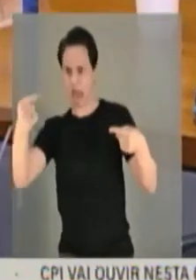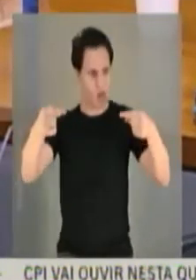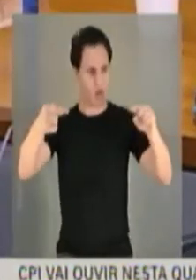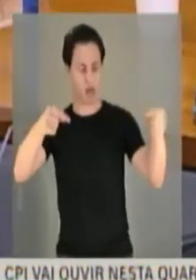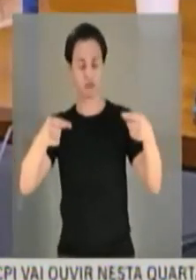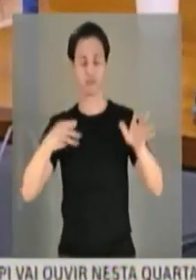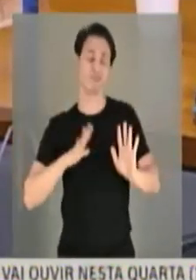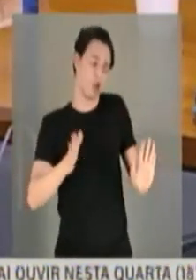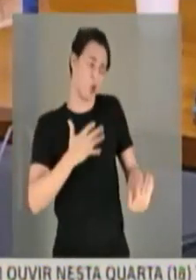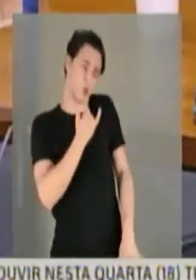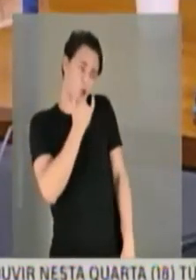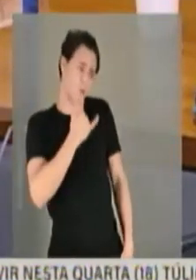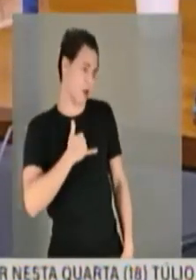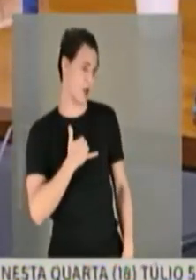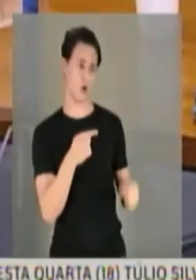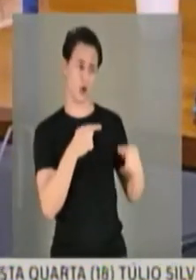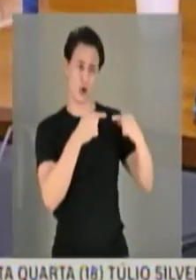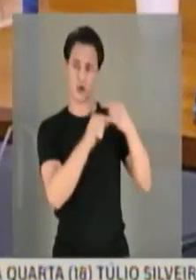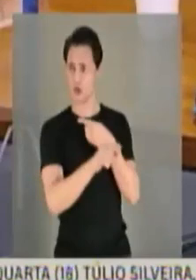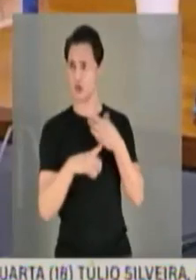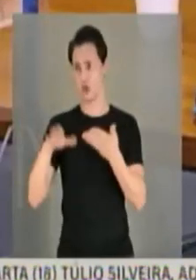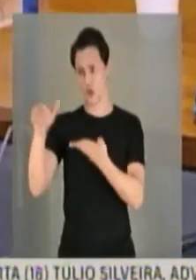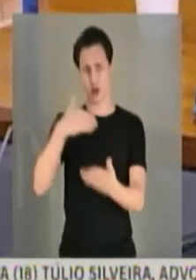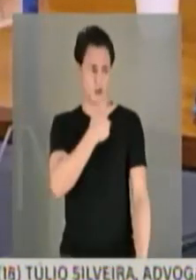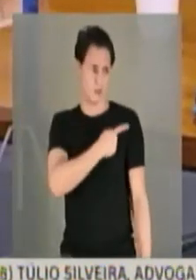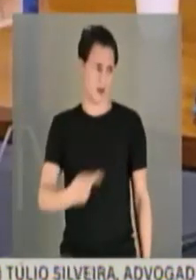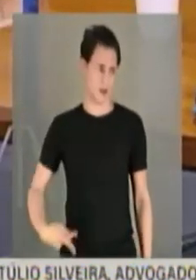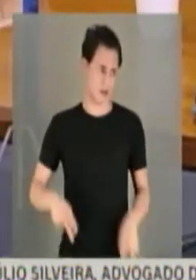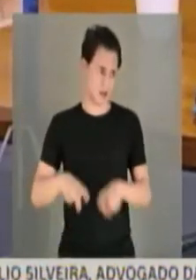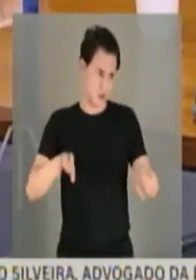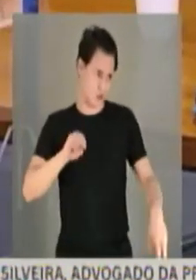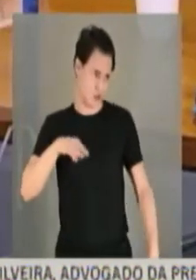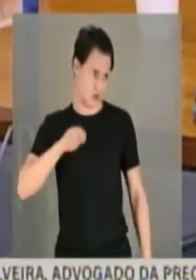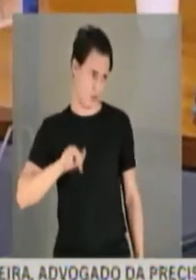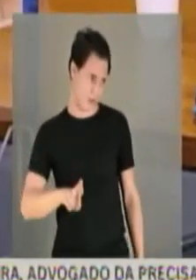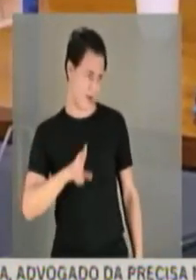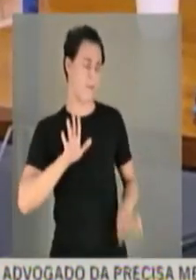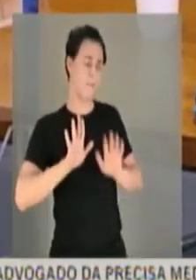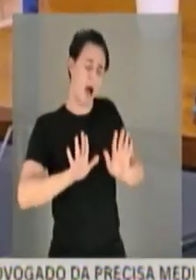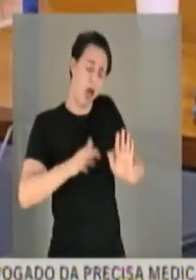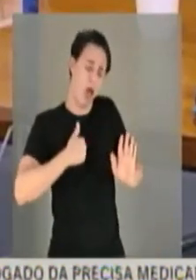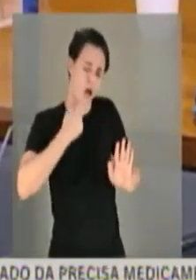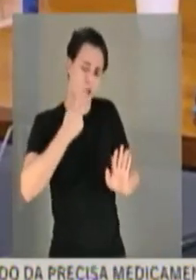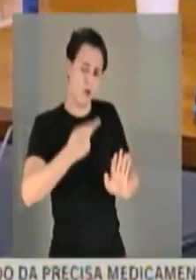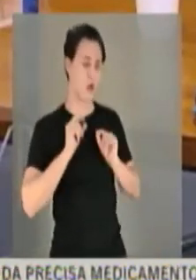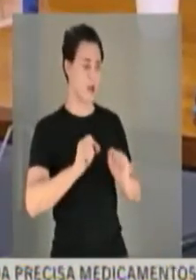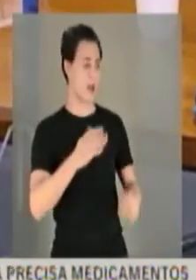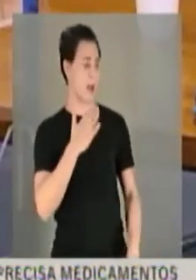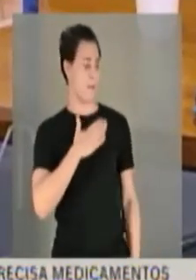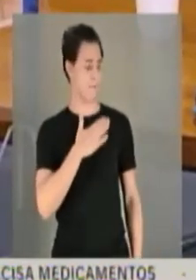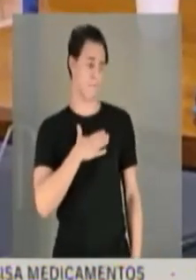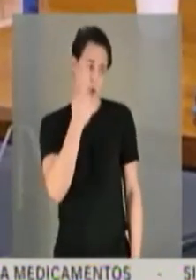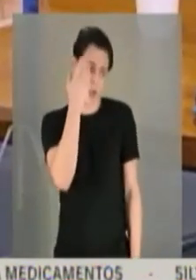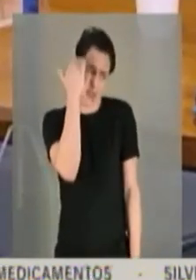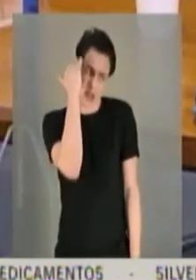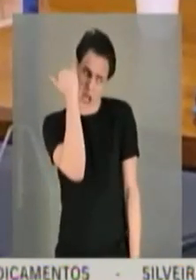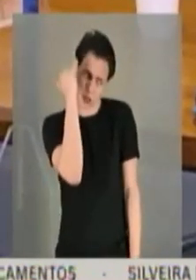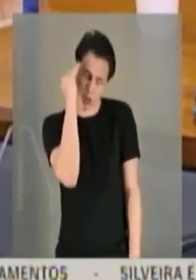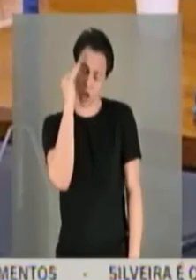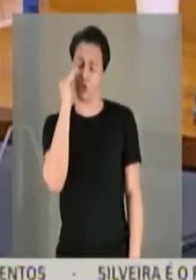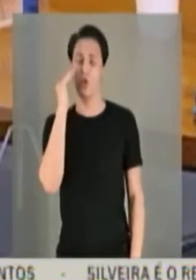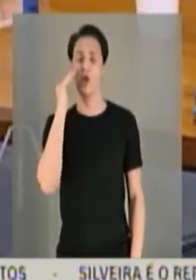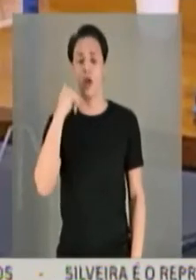me desculpe, eu discordo do presidente Omar Aziz, mas eu tenho que dizer que, na minha convicção, ao